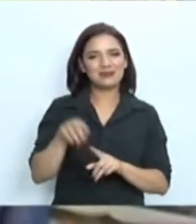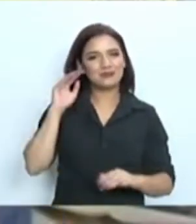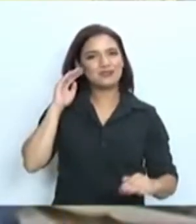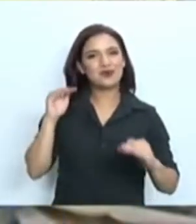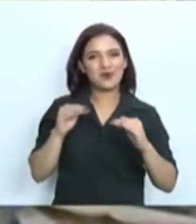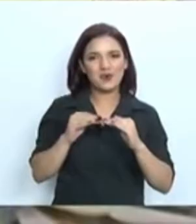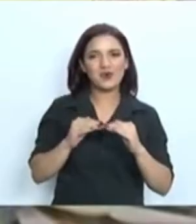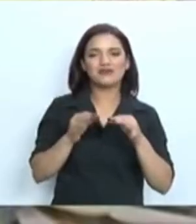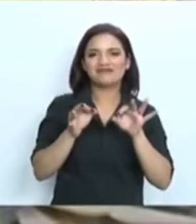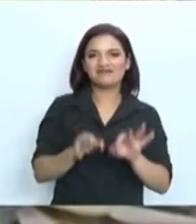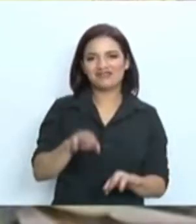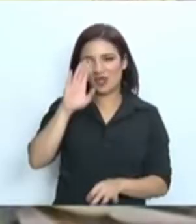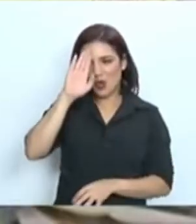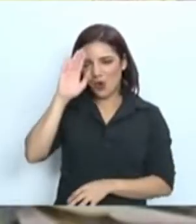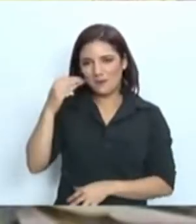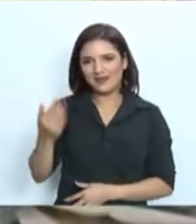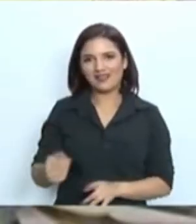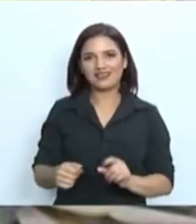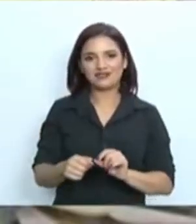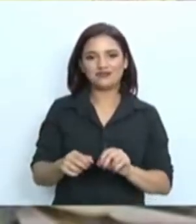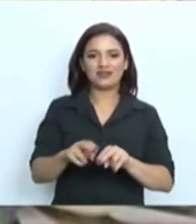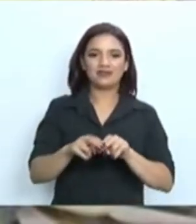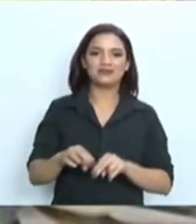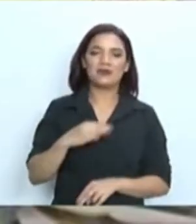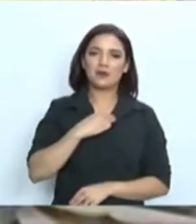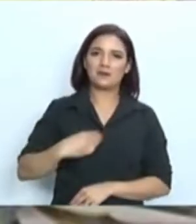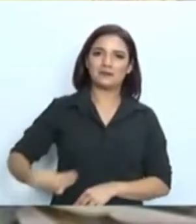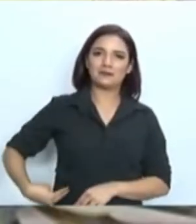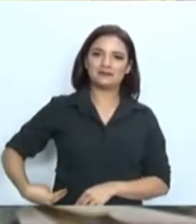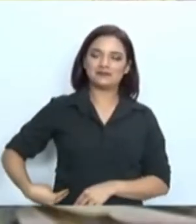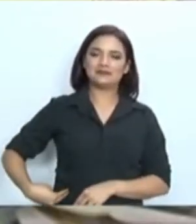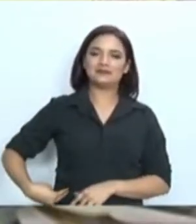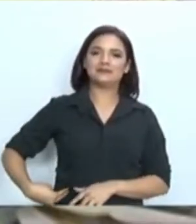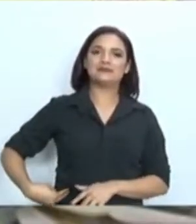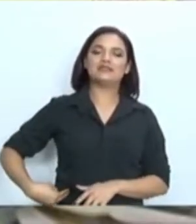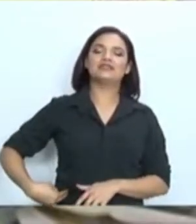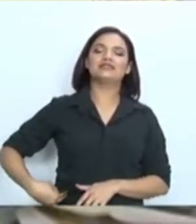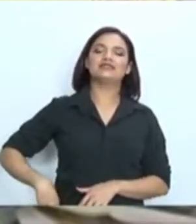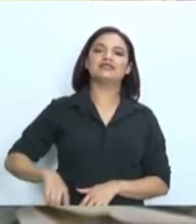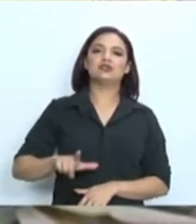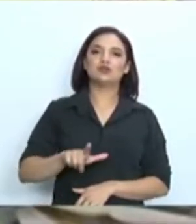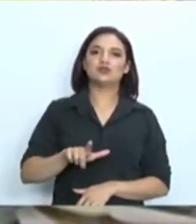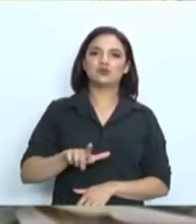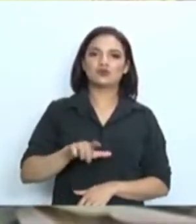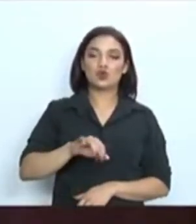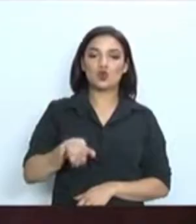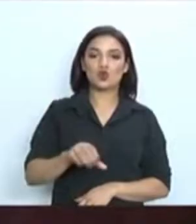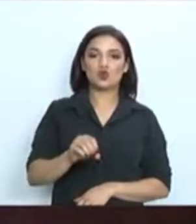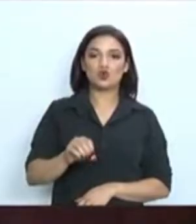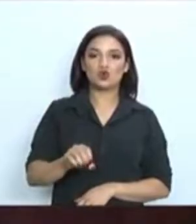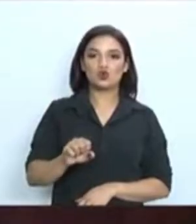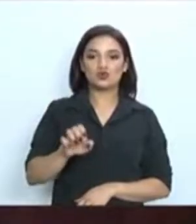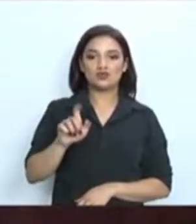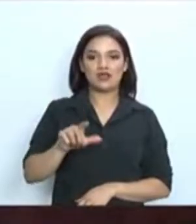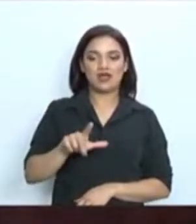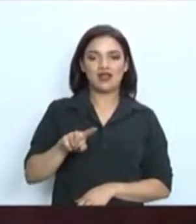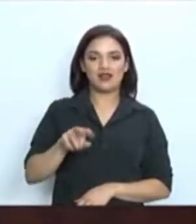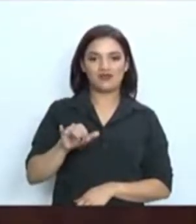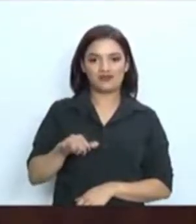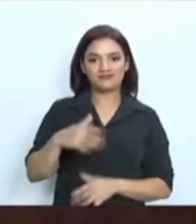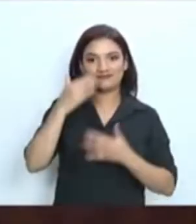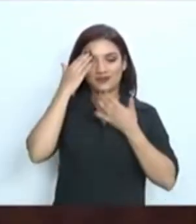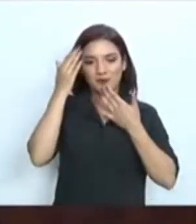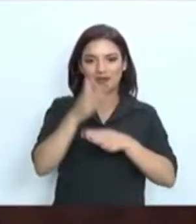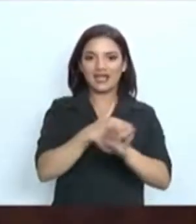eminente advogado-geral da União, pelas razões já expostas pelos eminentes ministros. Obrigado a todos. As palavras aqui